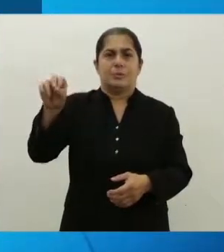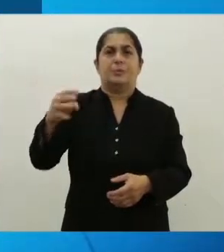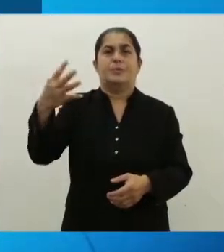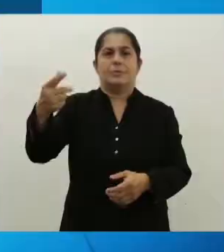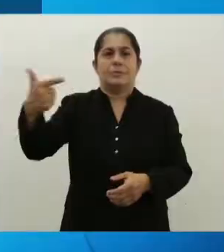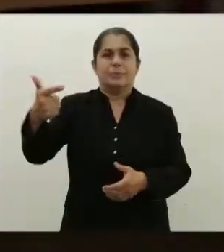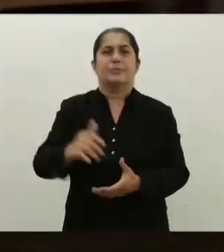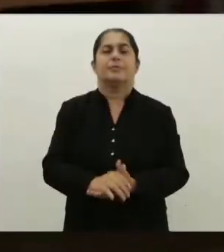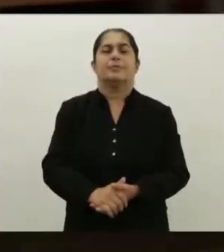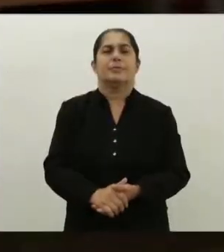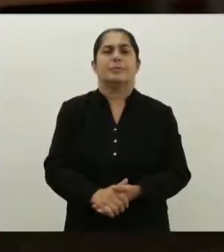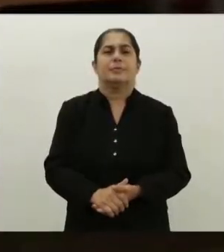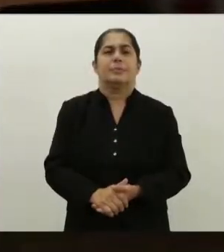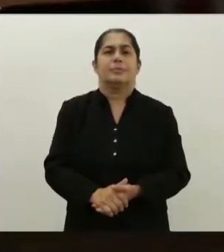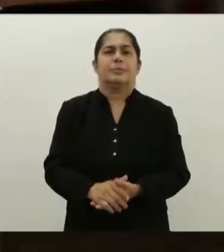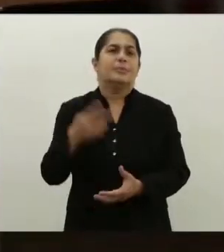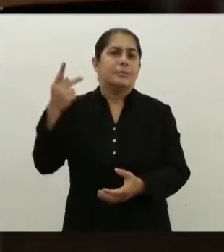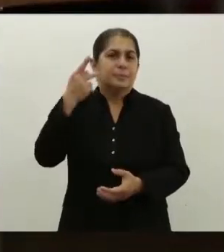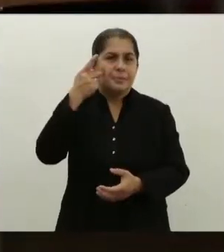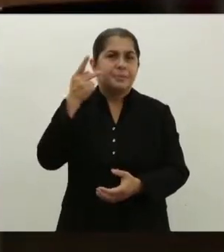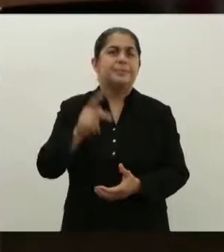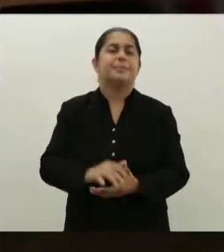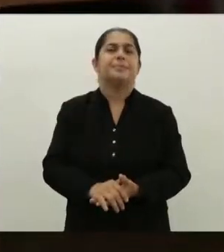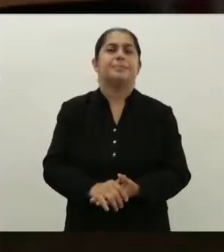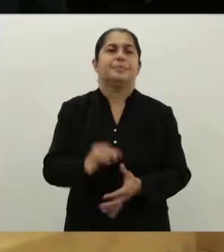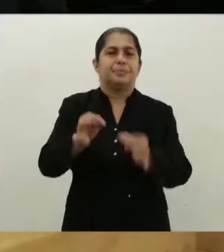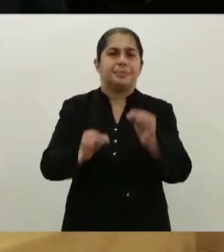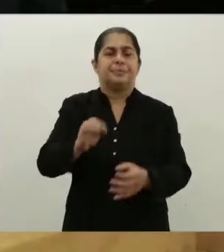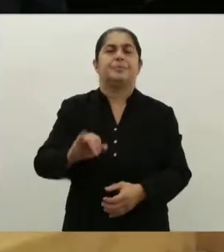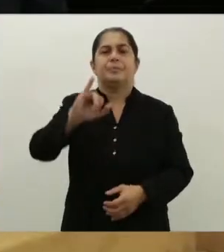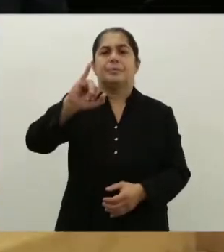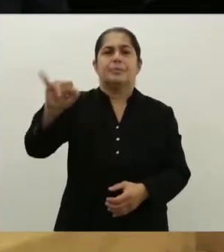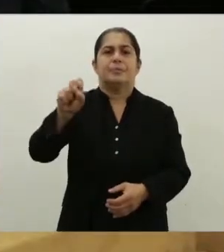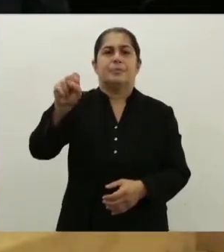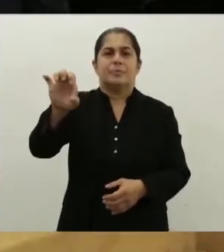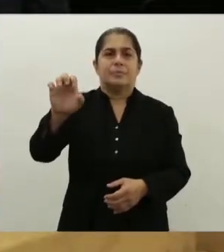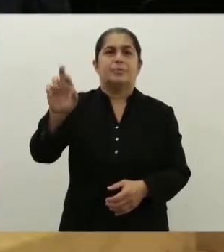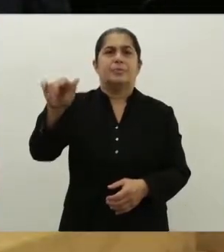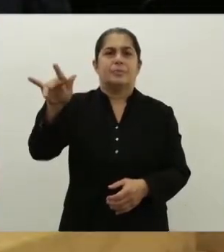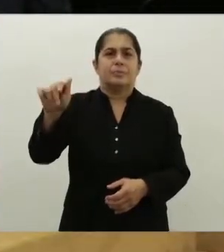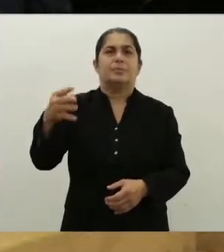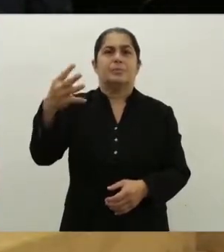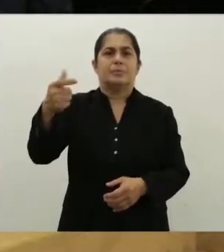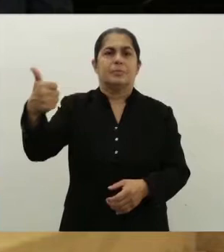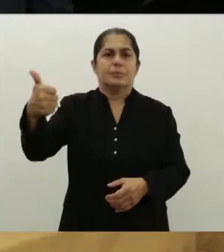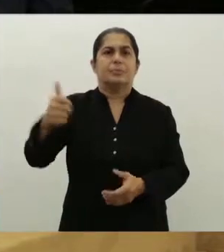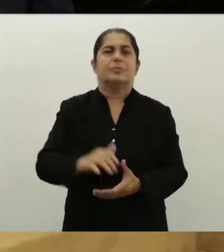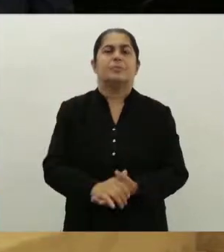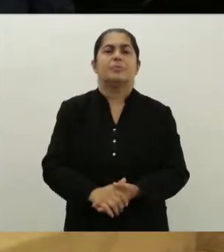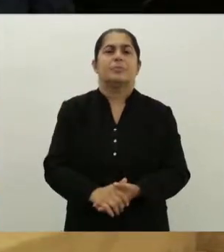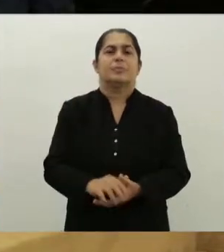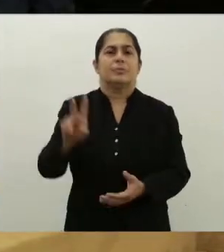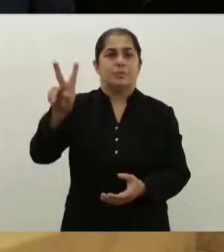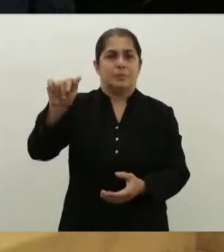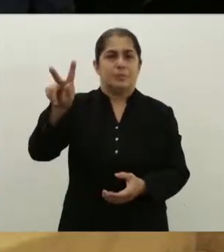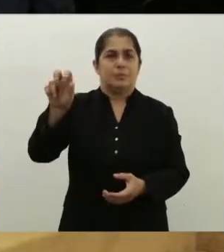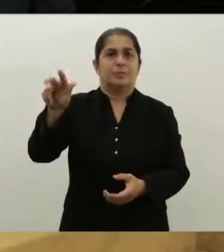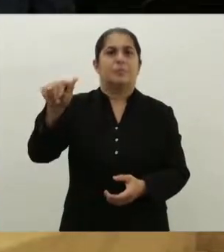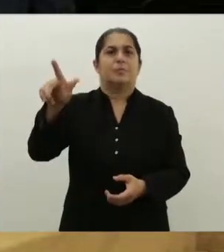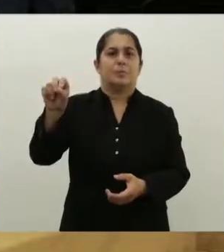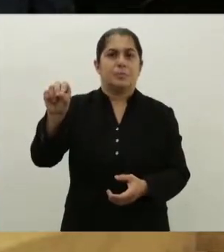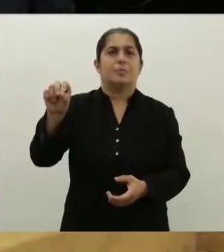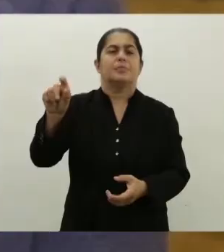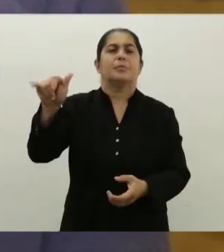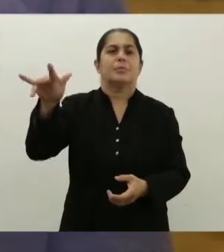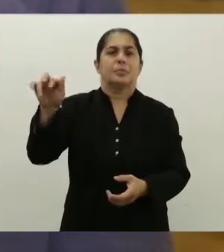37 votos. O próximo Procurador-Geral de Justiça do Ministério Público da Paraíba deverá tomar posse no dia 29